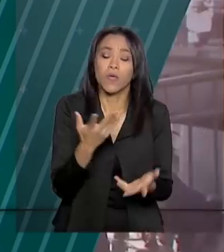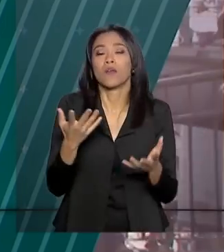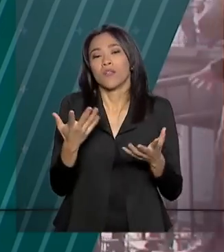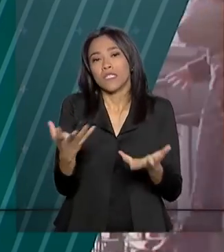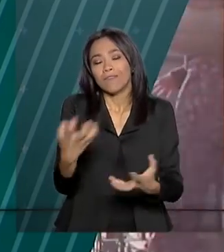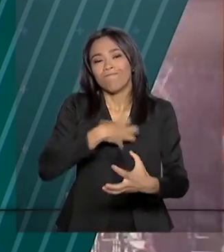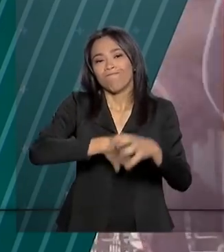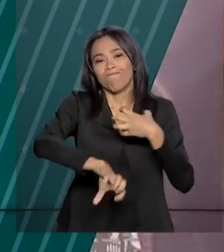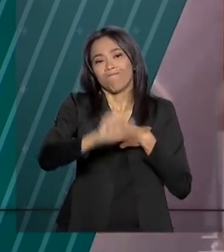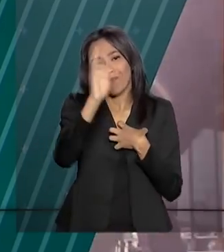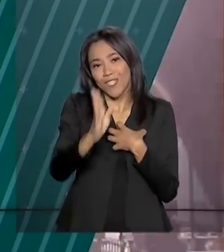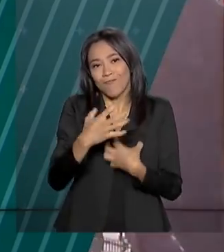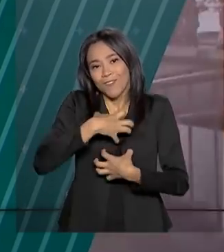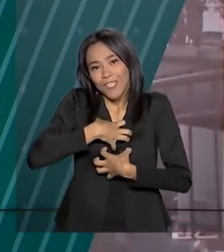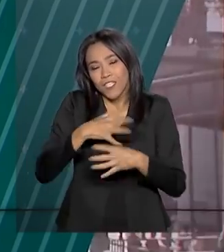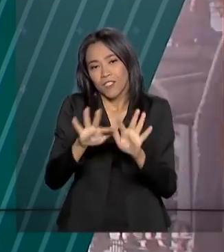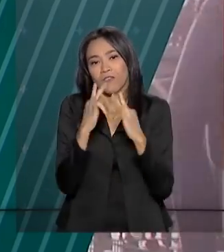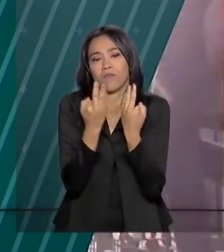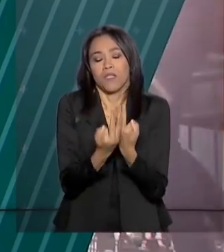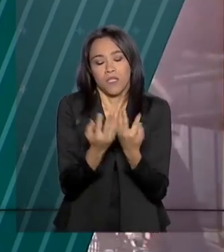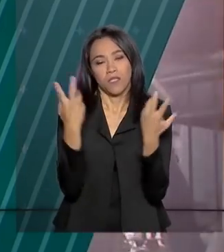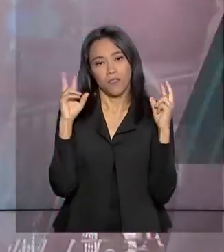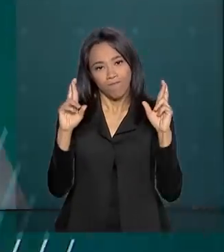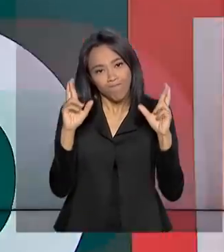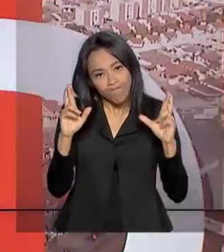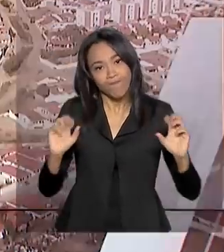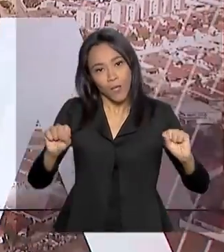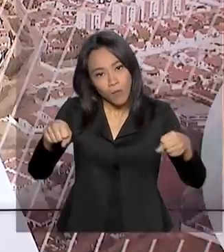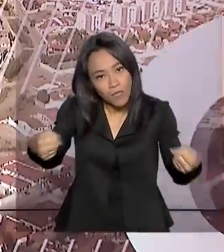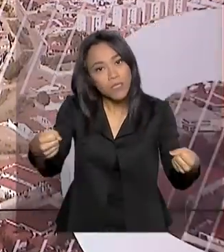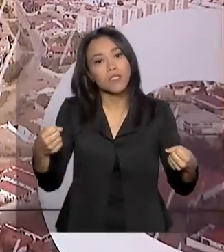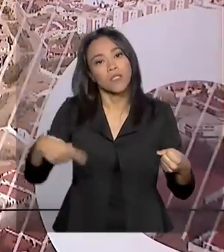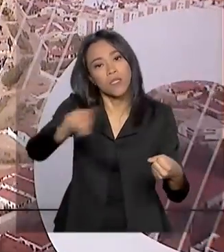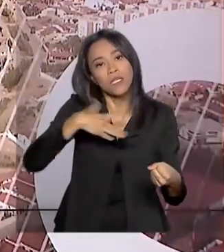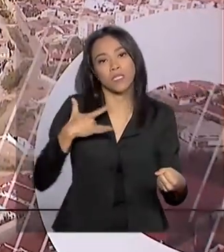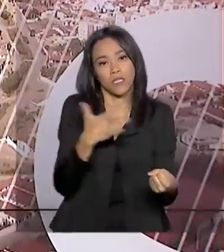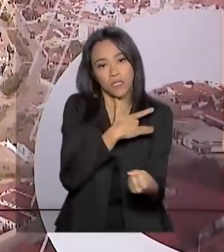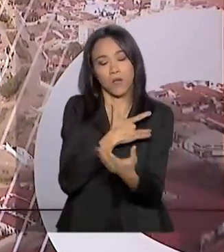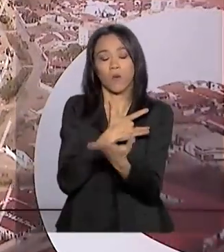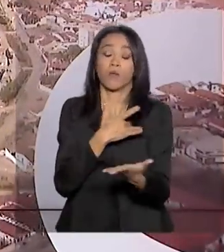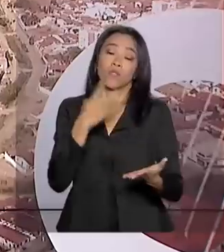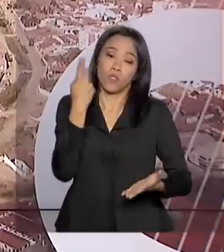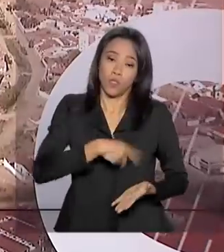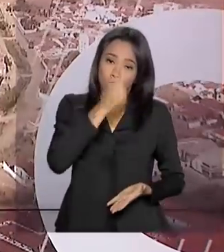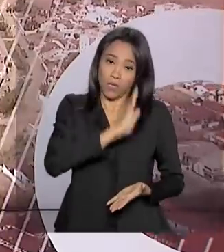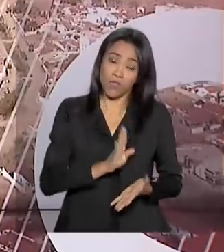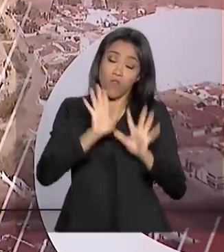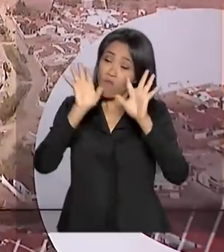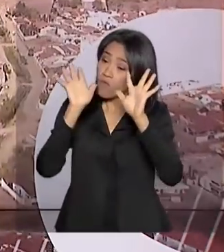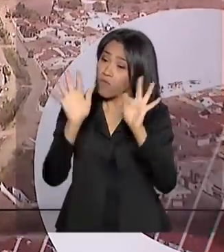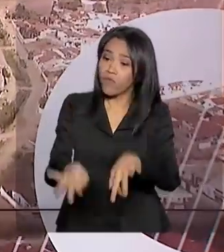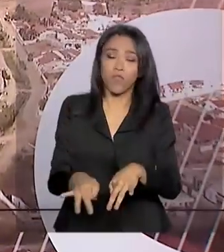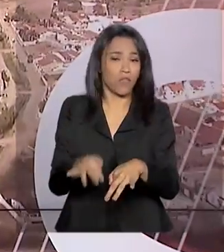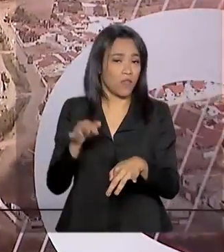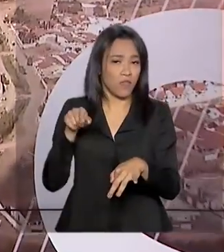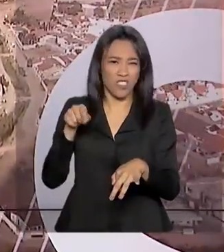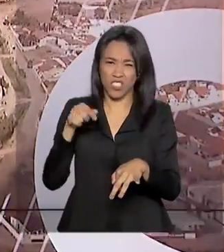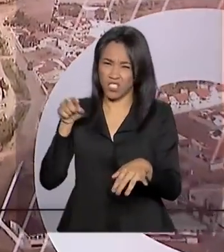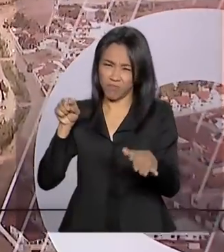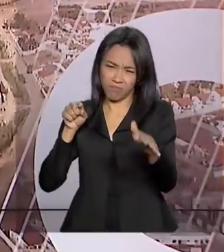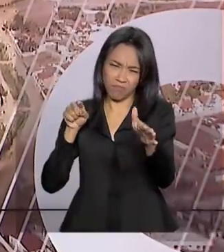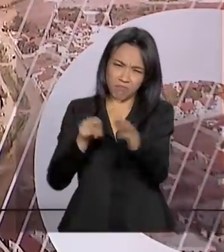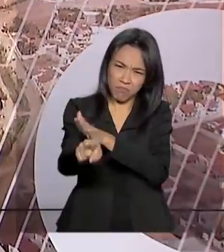famílias das vítimas e deseja a recuperação dos feridos. O governo brasileiro se manifesta pelo fim imediato de todos os